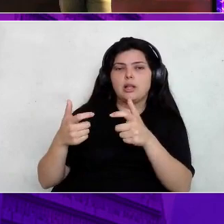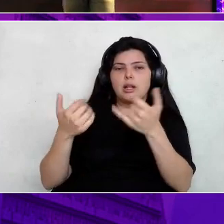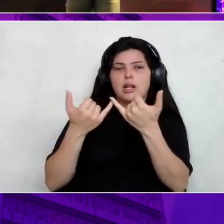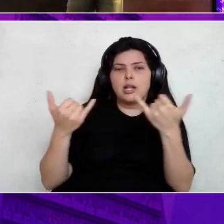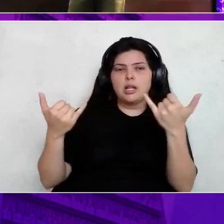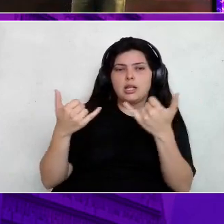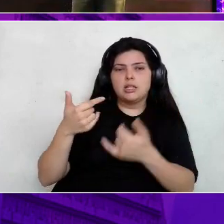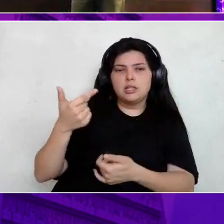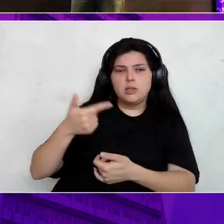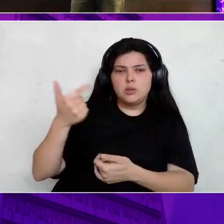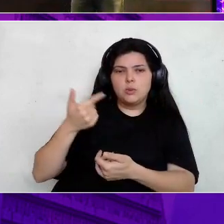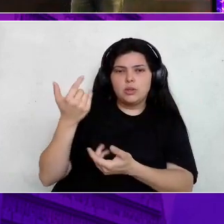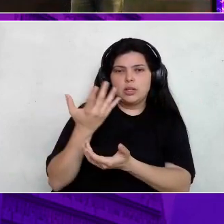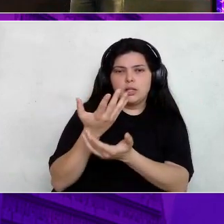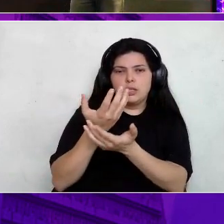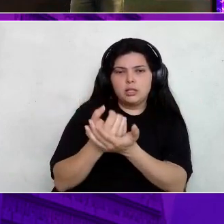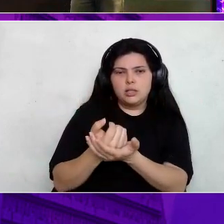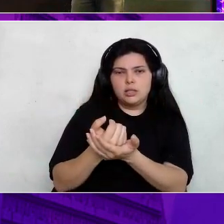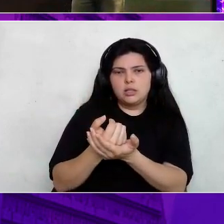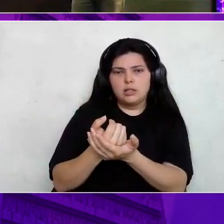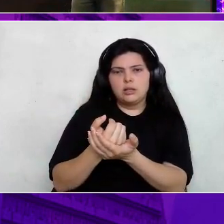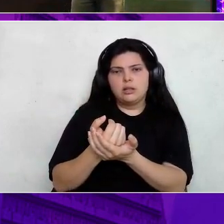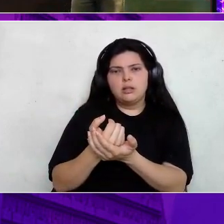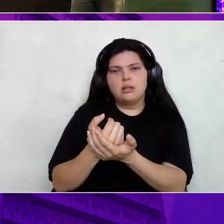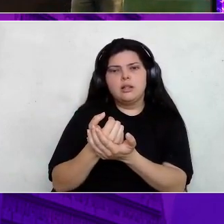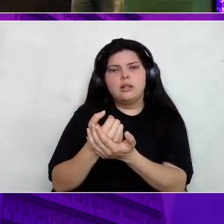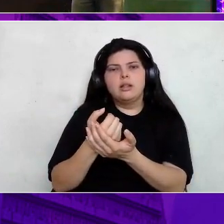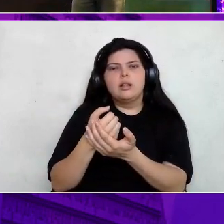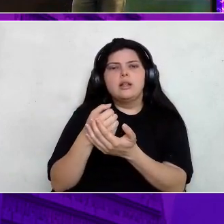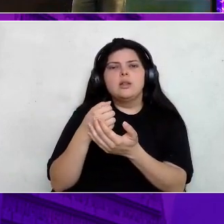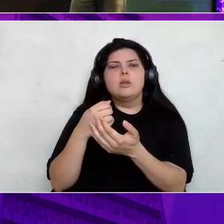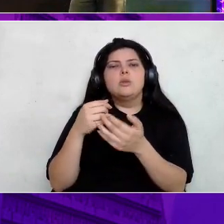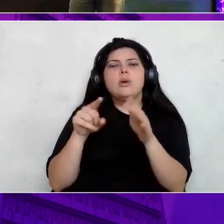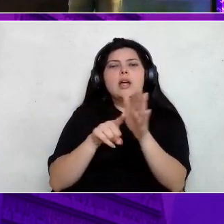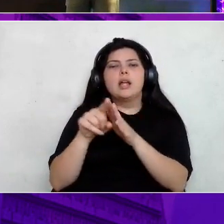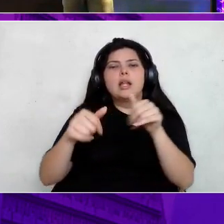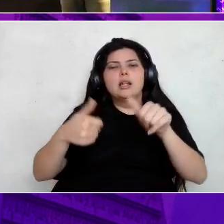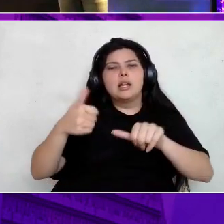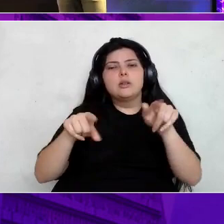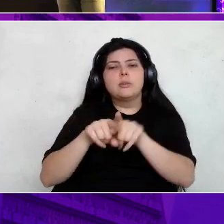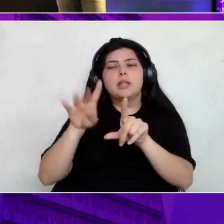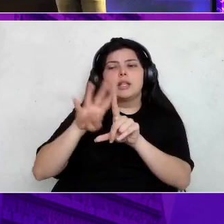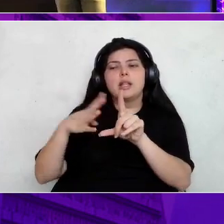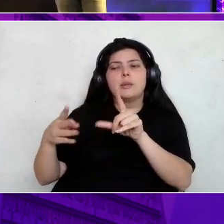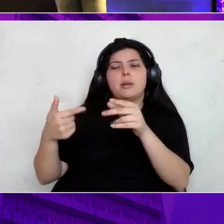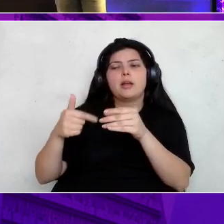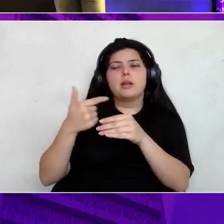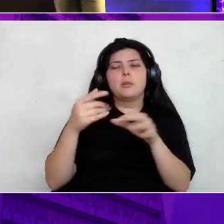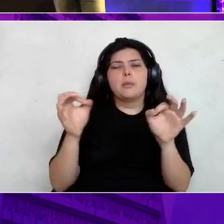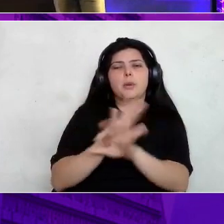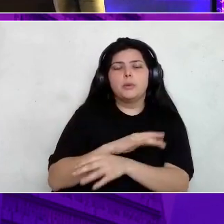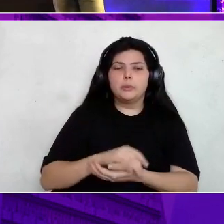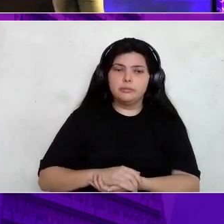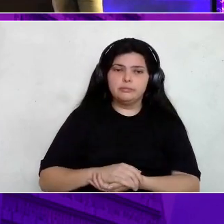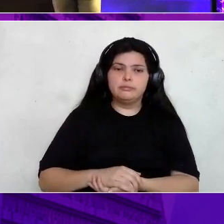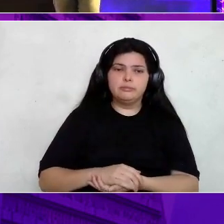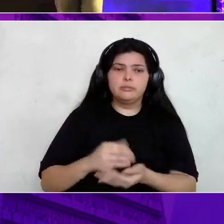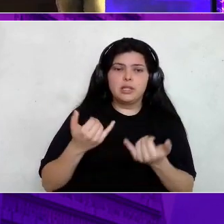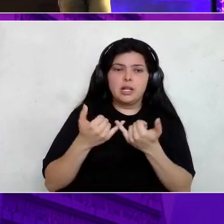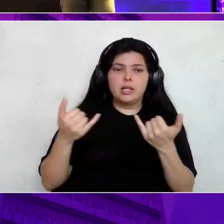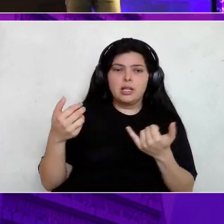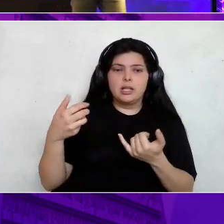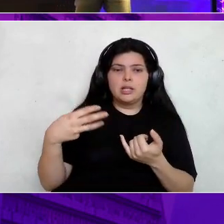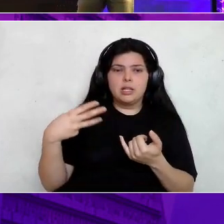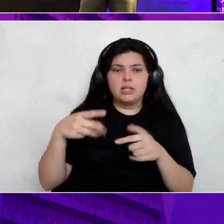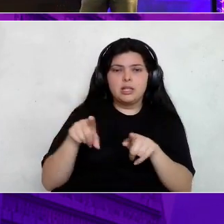disso. Dessa tabela no nosso cluster analítico. Dali para frente, ele uma tabela tradicional do MySQL. Na linha 3, eu faço um load de uma tabela